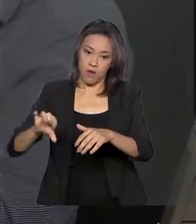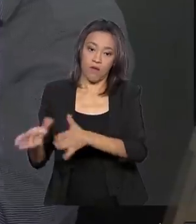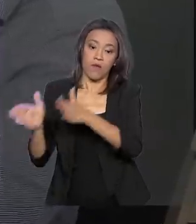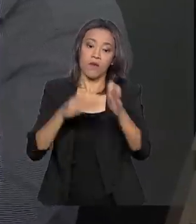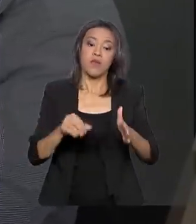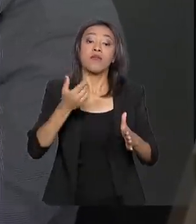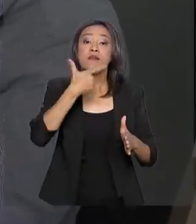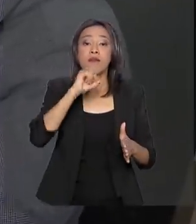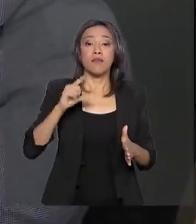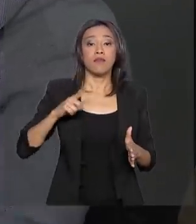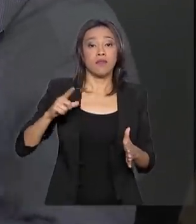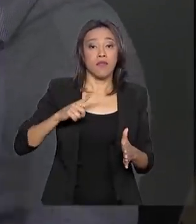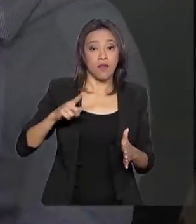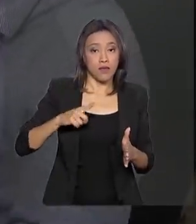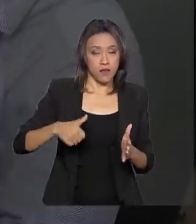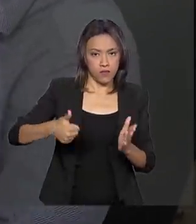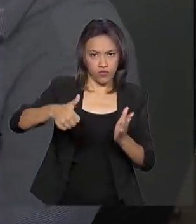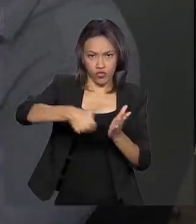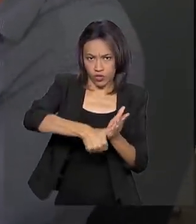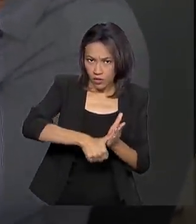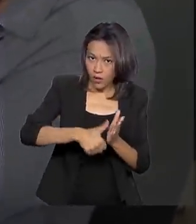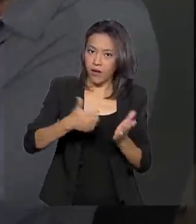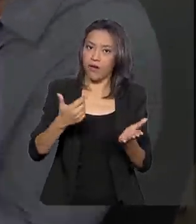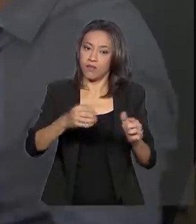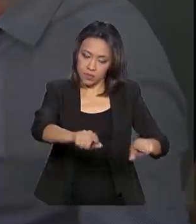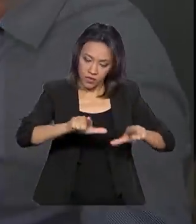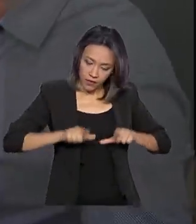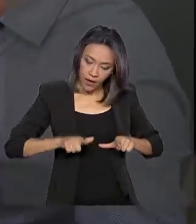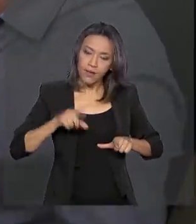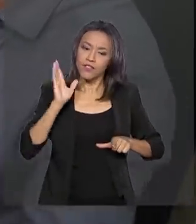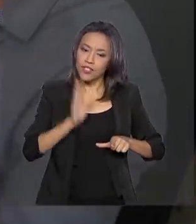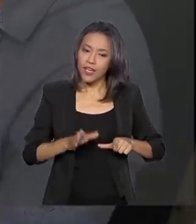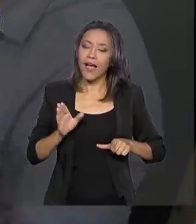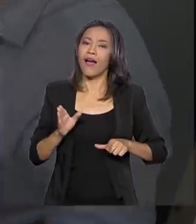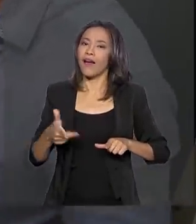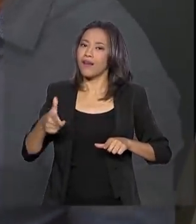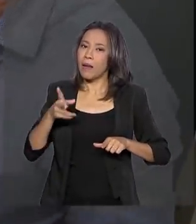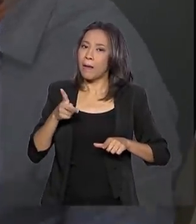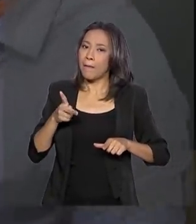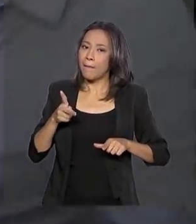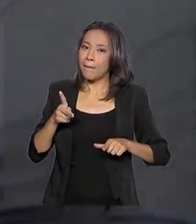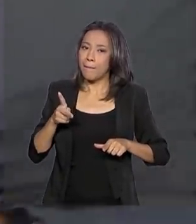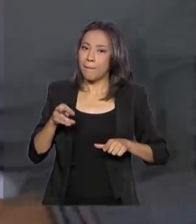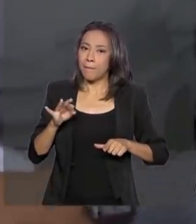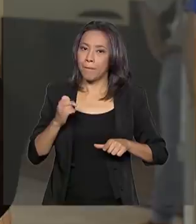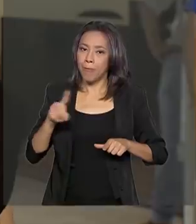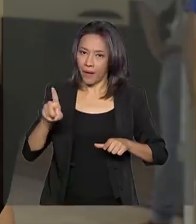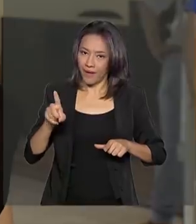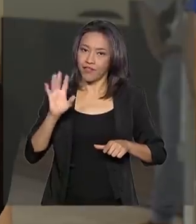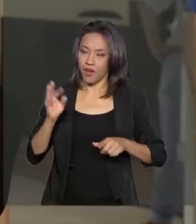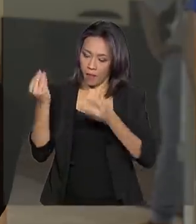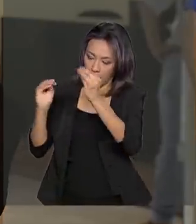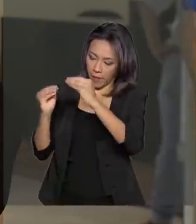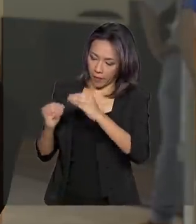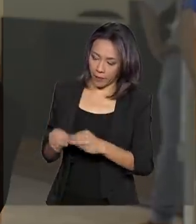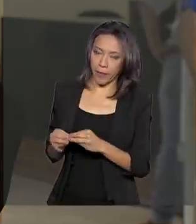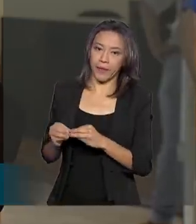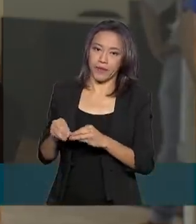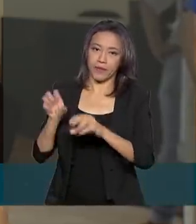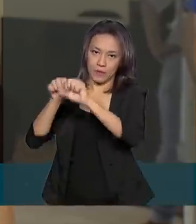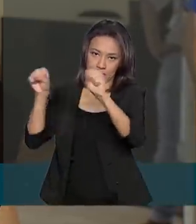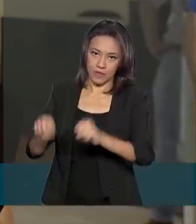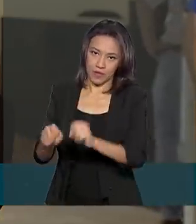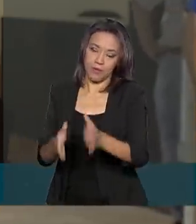certificado digital já terão a declaração pré-preenchida direto no programa da Receita. A partir desta quinta